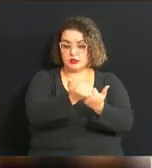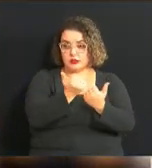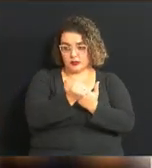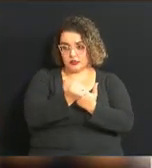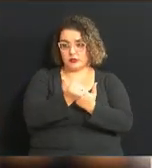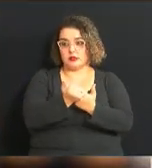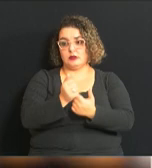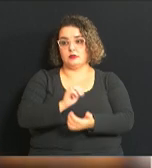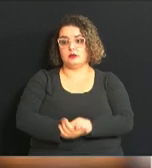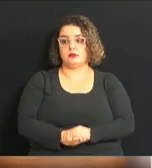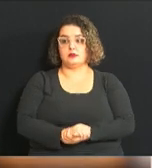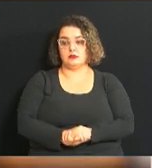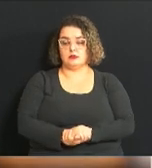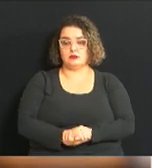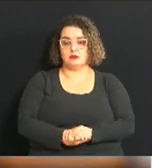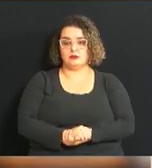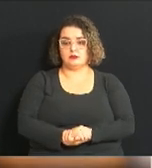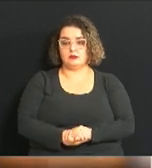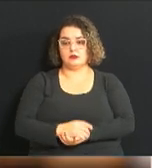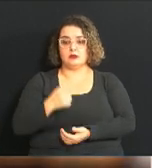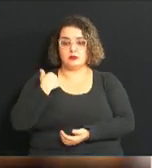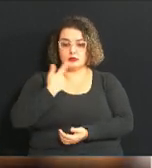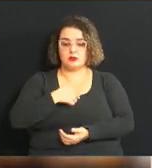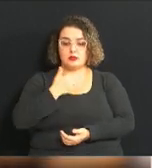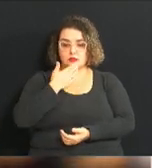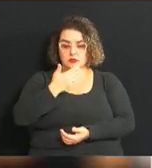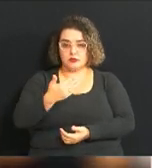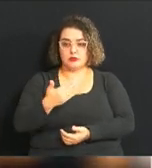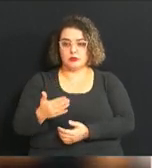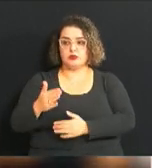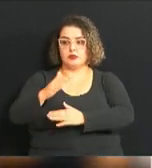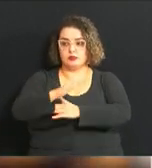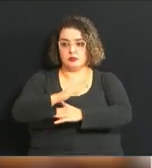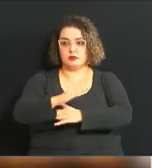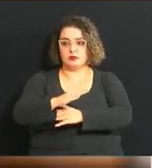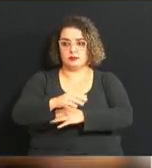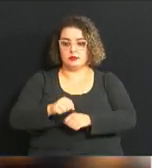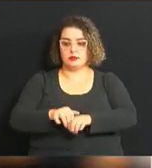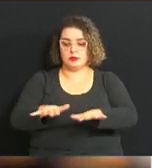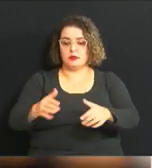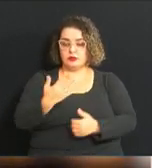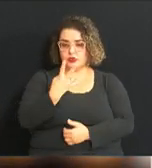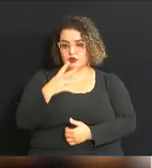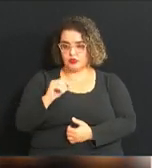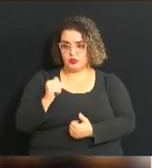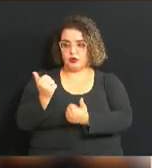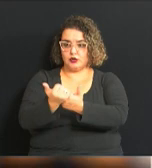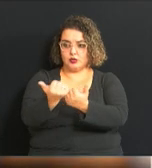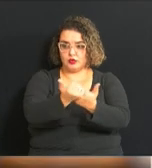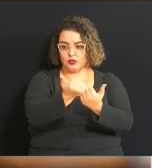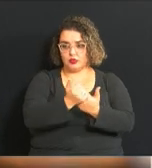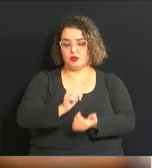gente está encaminhando, essa solicitação da criação desses 40 cargos, é muito em decorrência